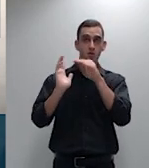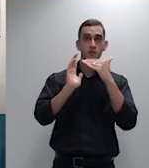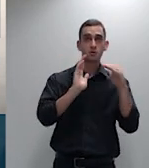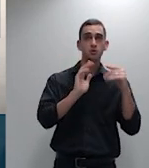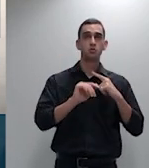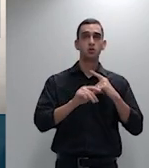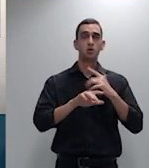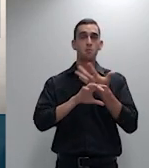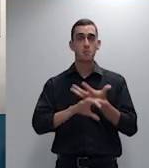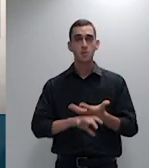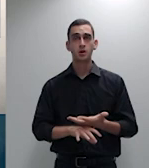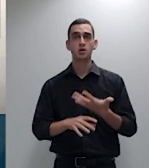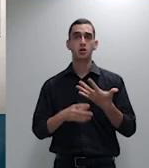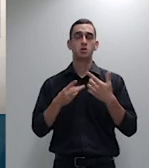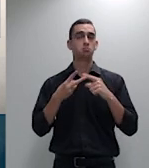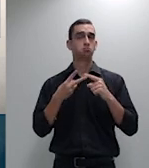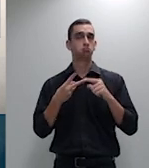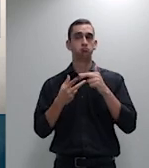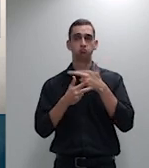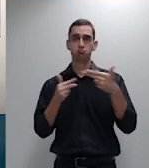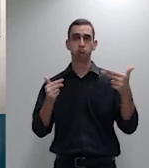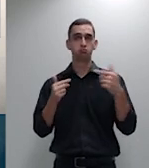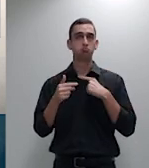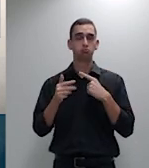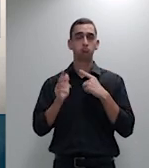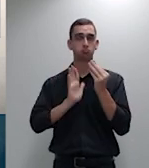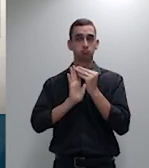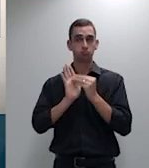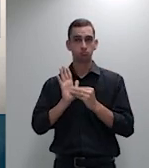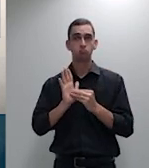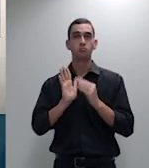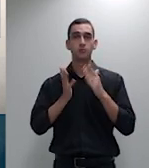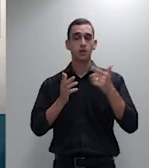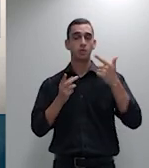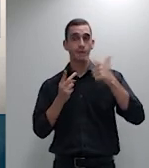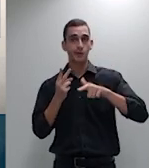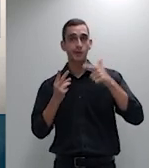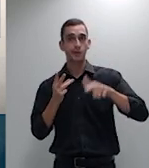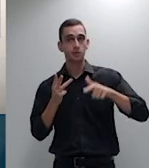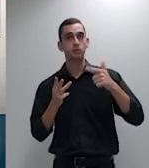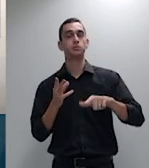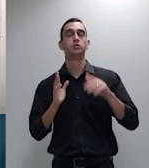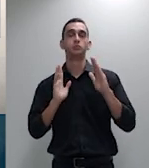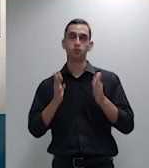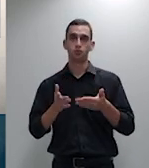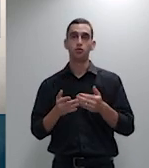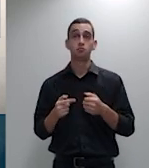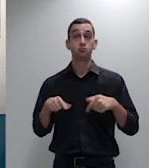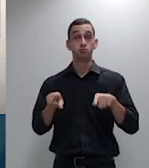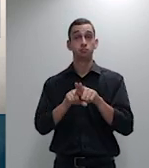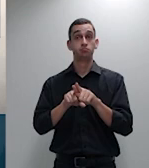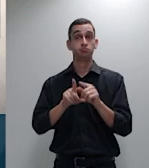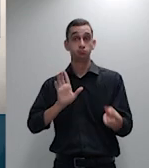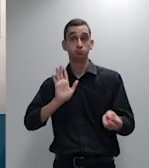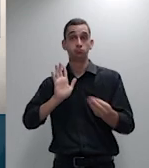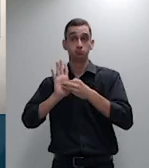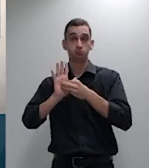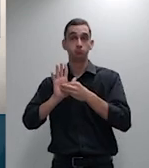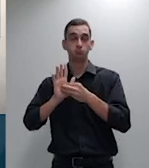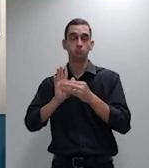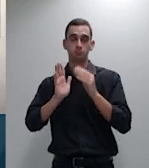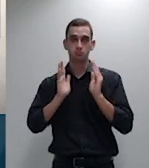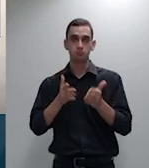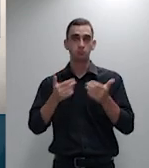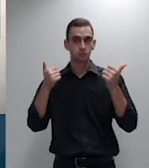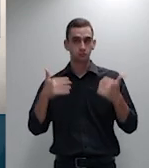rito dos repetitivos fica então o registro da polêmia que se instaurou neste repetitivo acerca